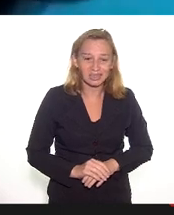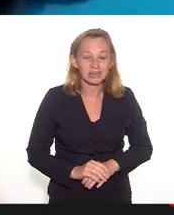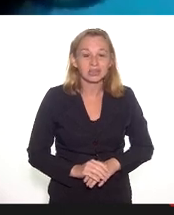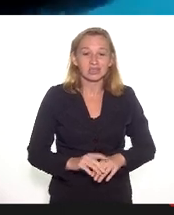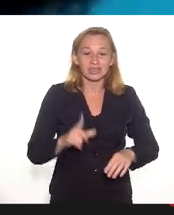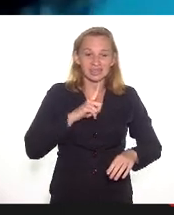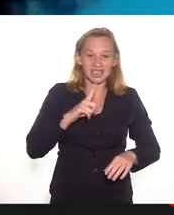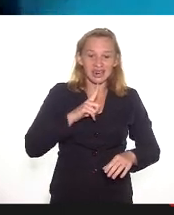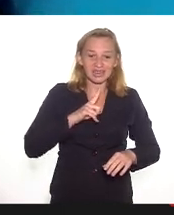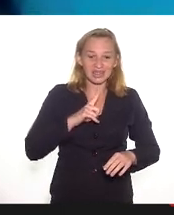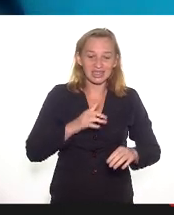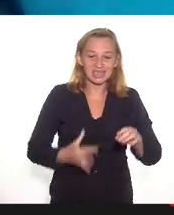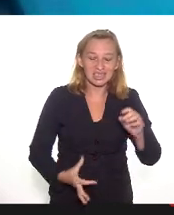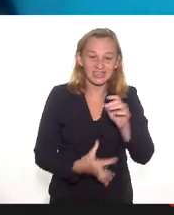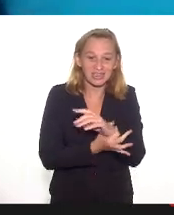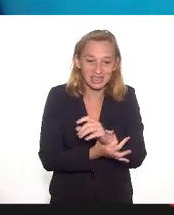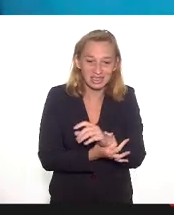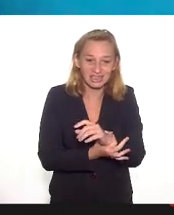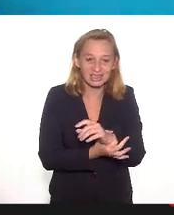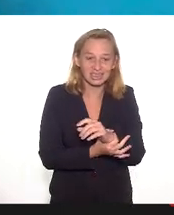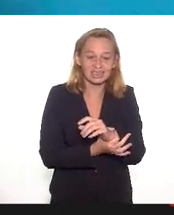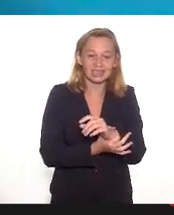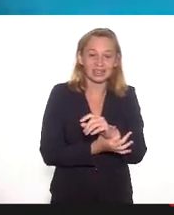proteção profissional